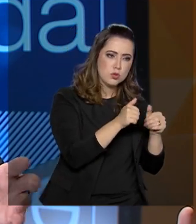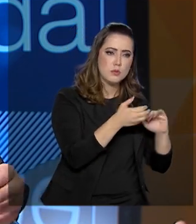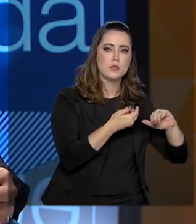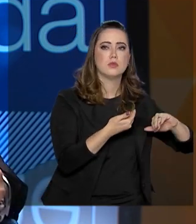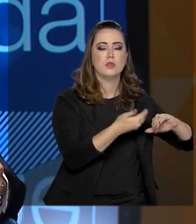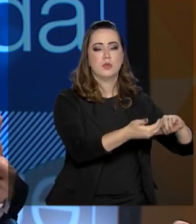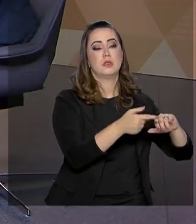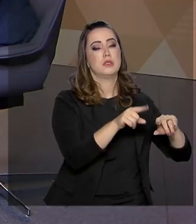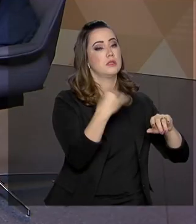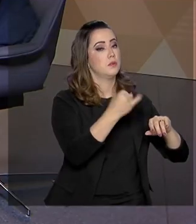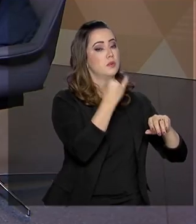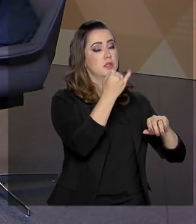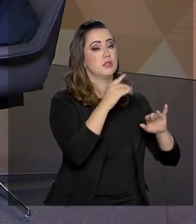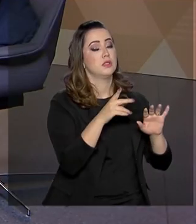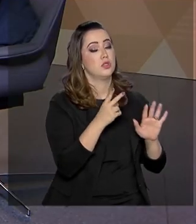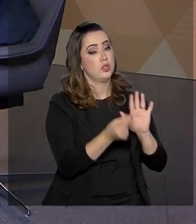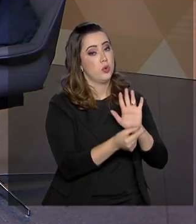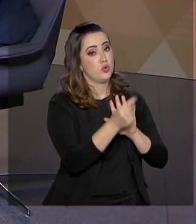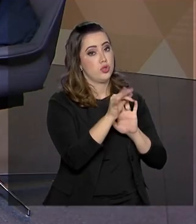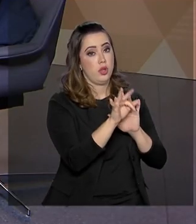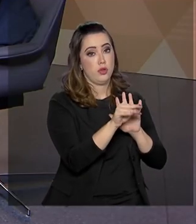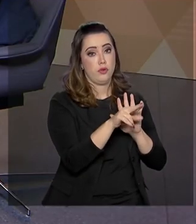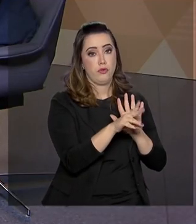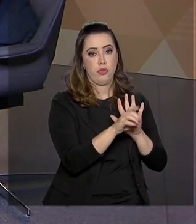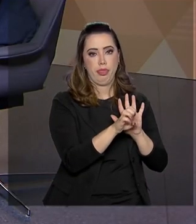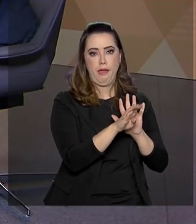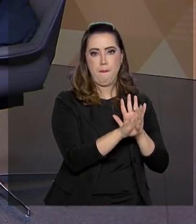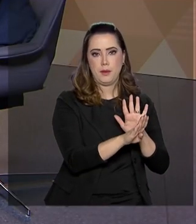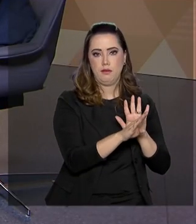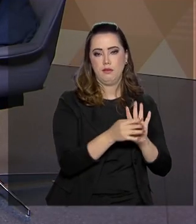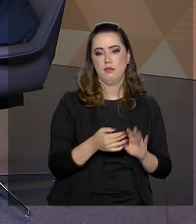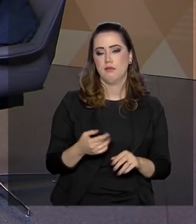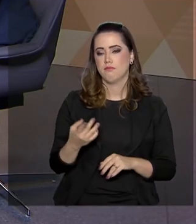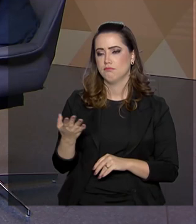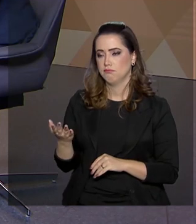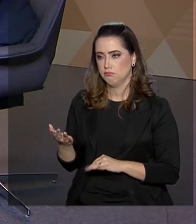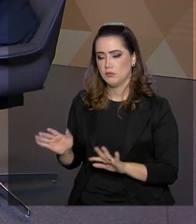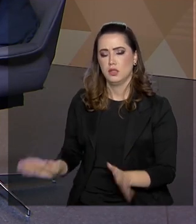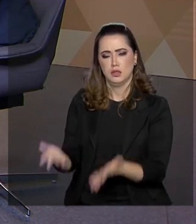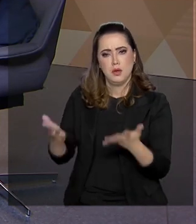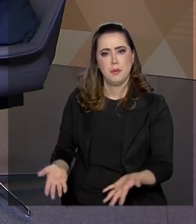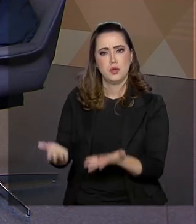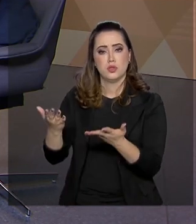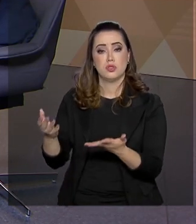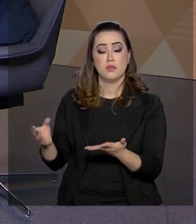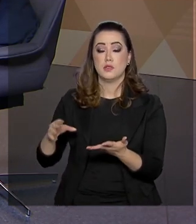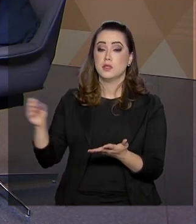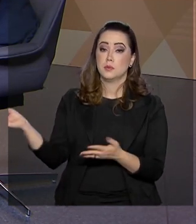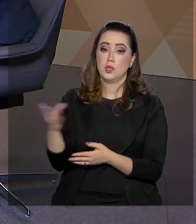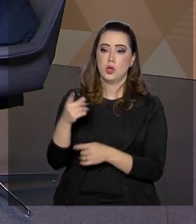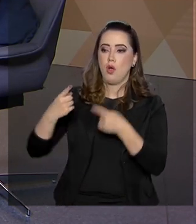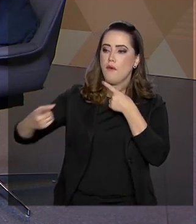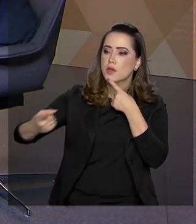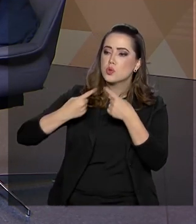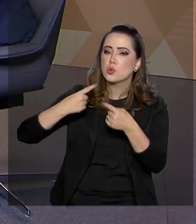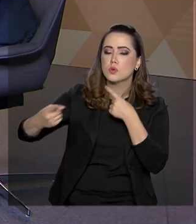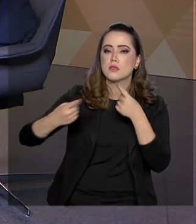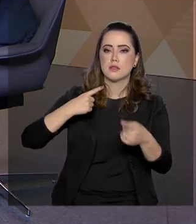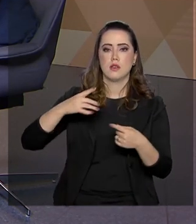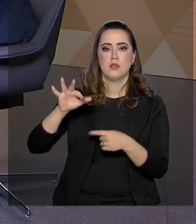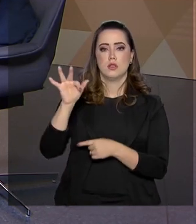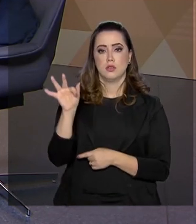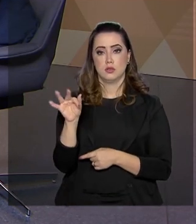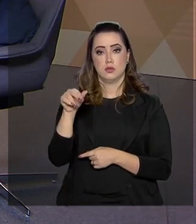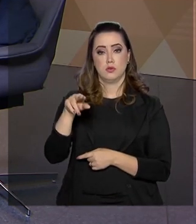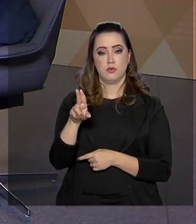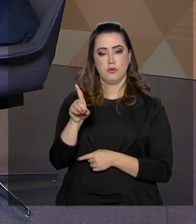importância da existência do FUNDEB para a educação básica brasileira? Motivado pela nova discussão em relação ao FUNDEB, no